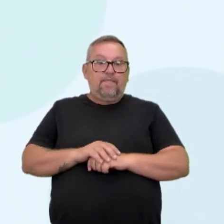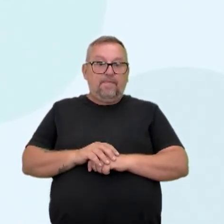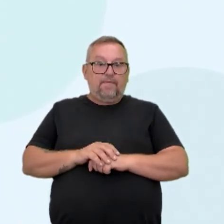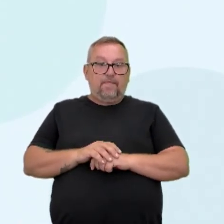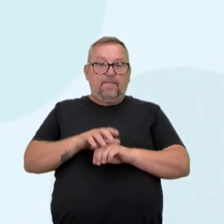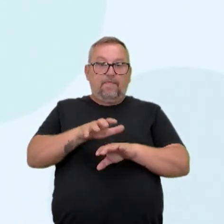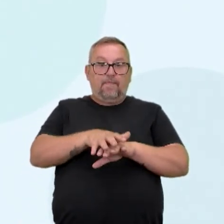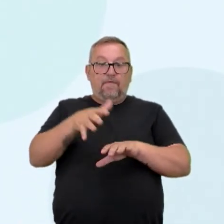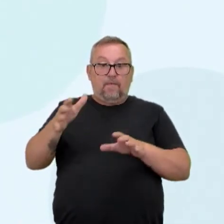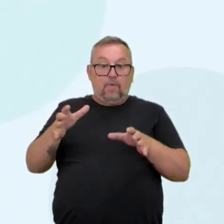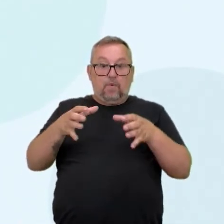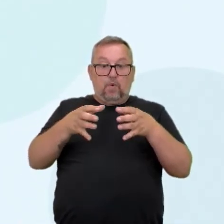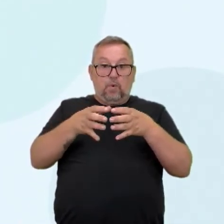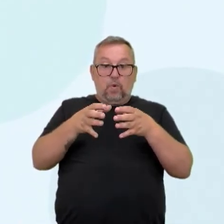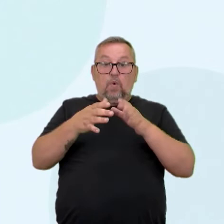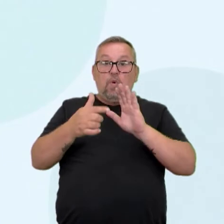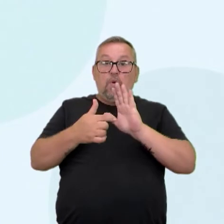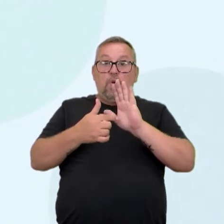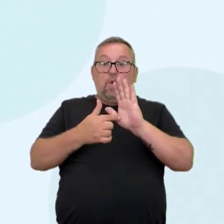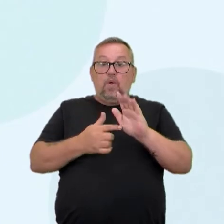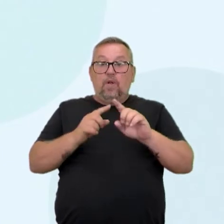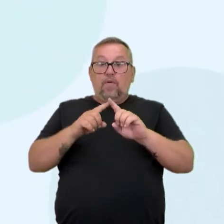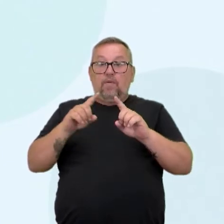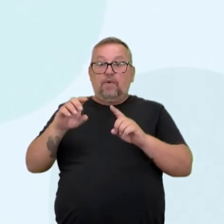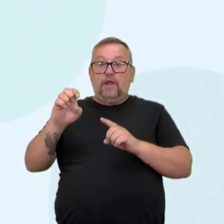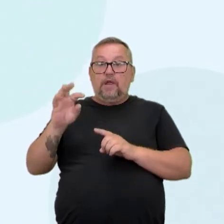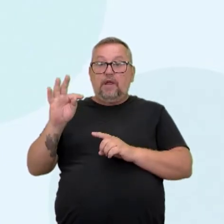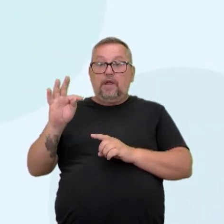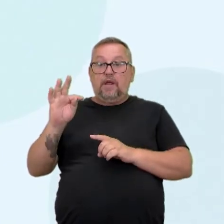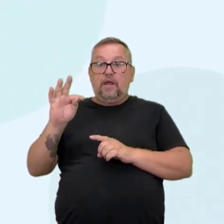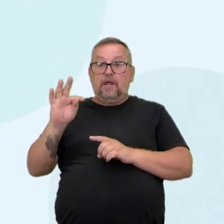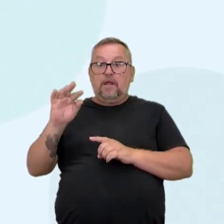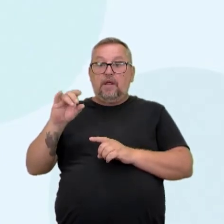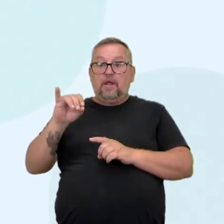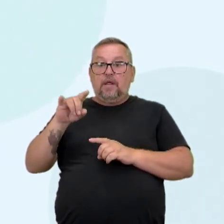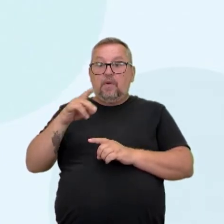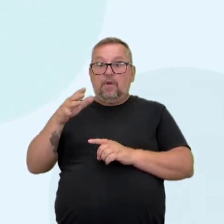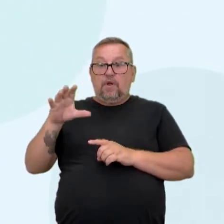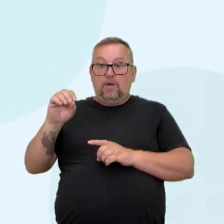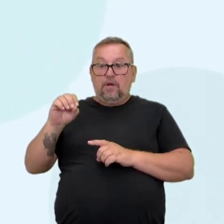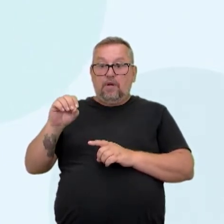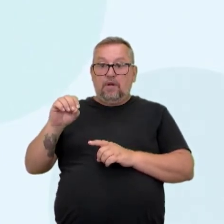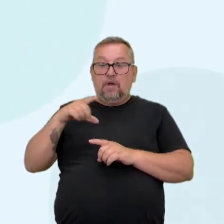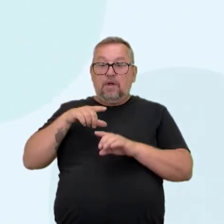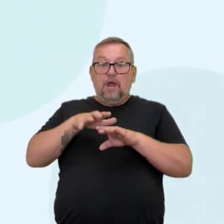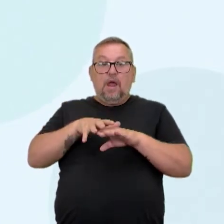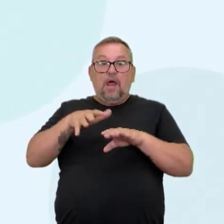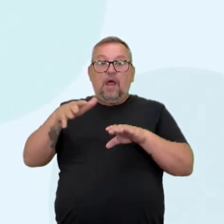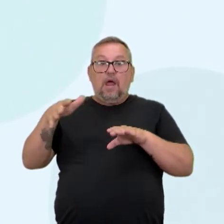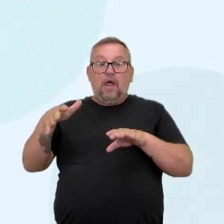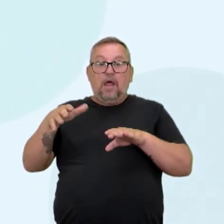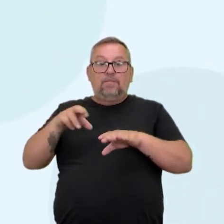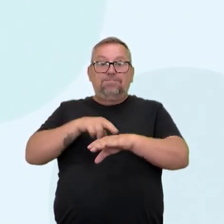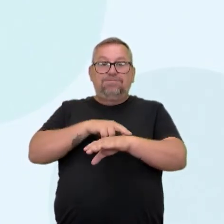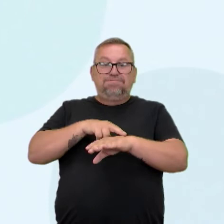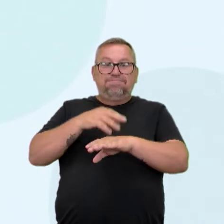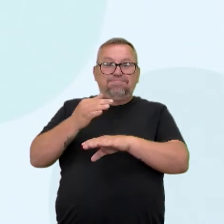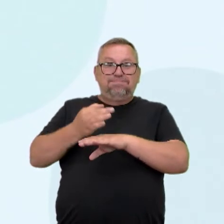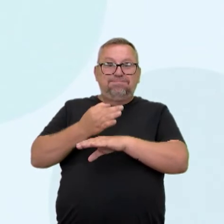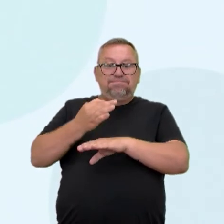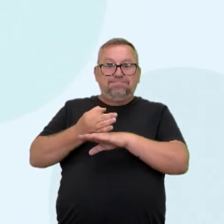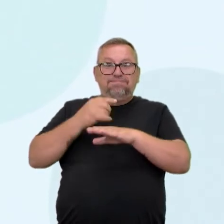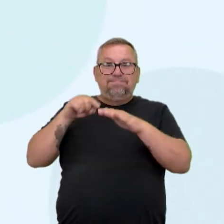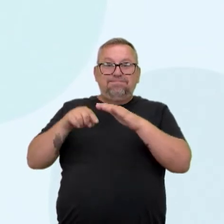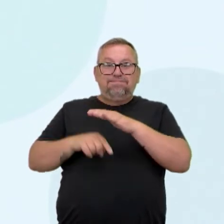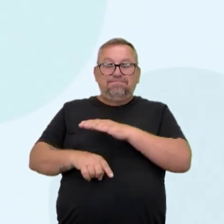exclusão de grupos sociais apresenta-se na forma de etnicização, que se agrega e racializa a intolerância e a